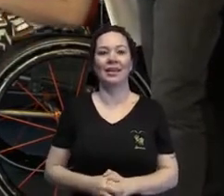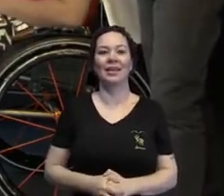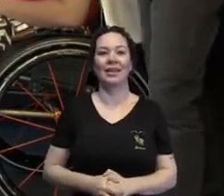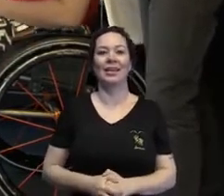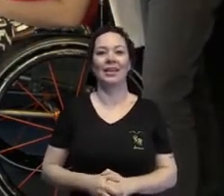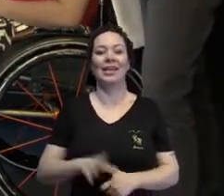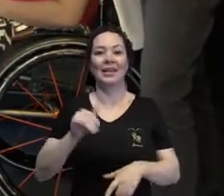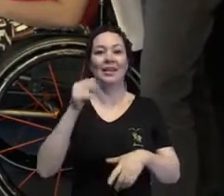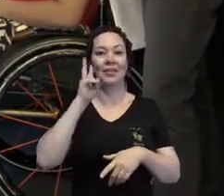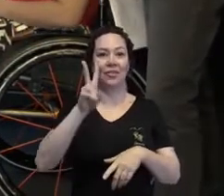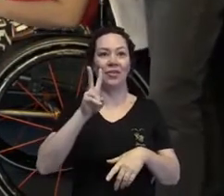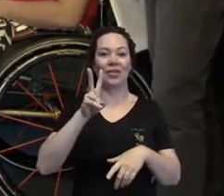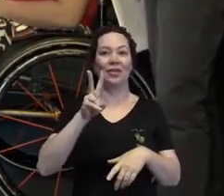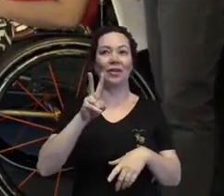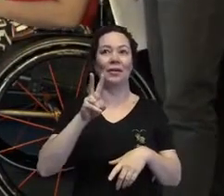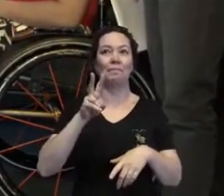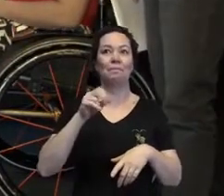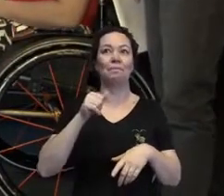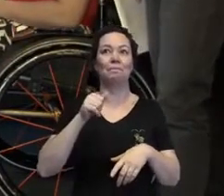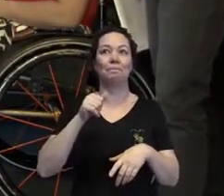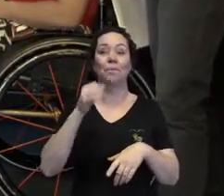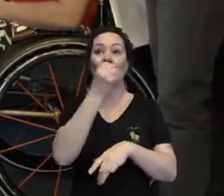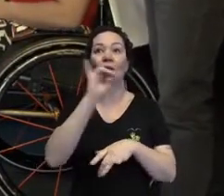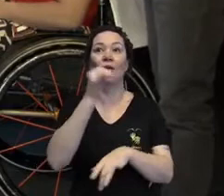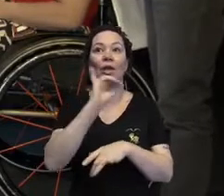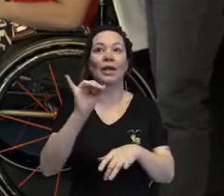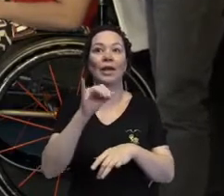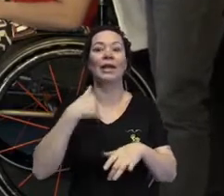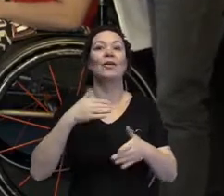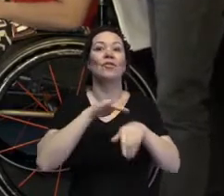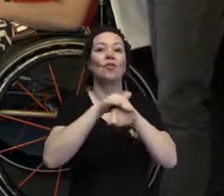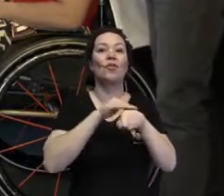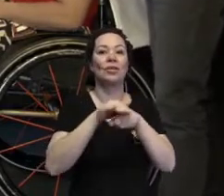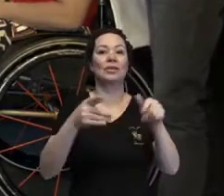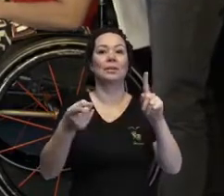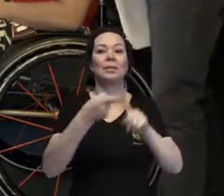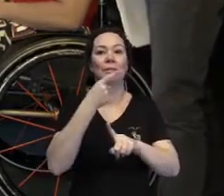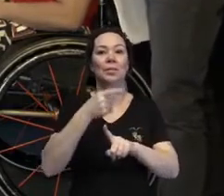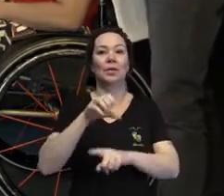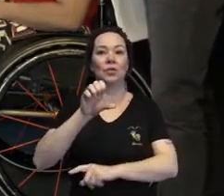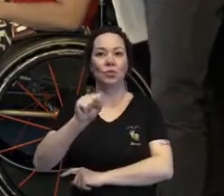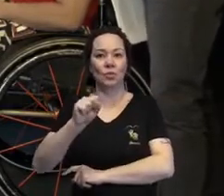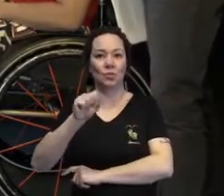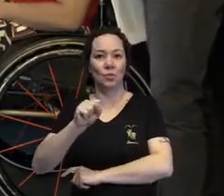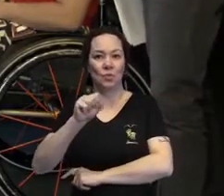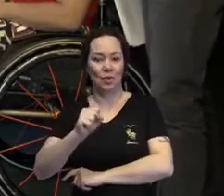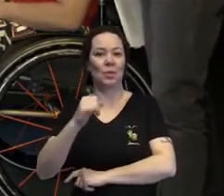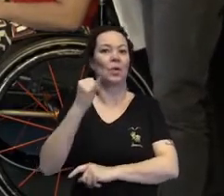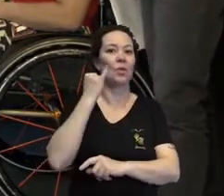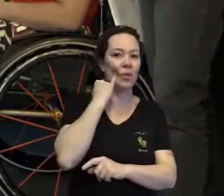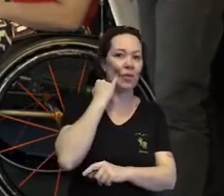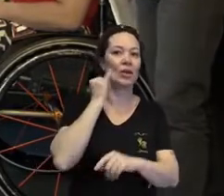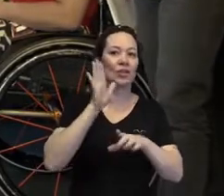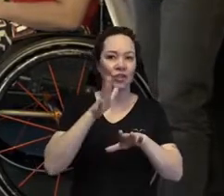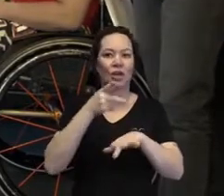Eu vou começar primeiro com o Samuel e com a Isabela e já já já chamo você, tá bom, Lívia?